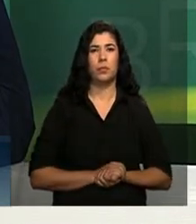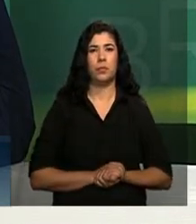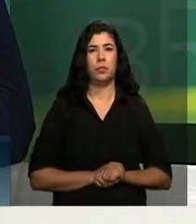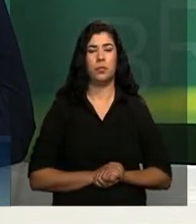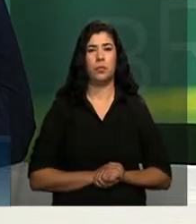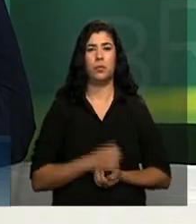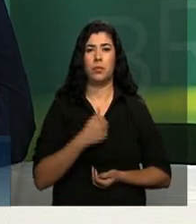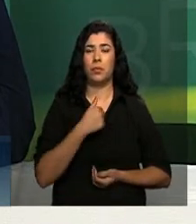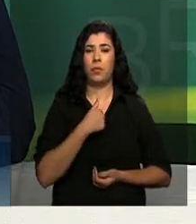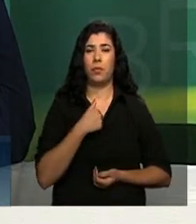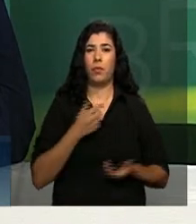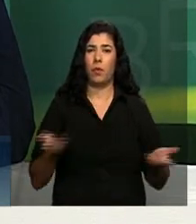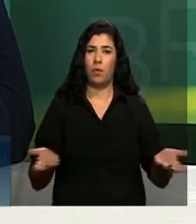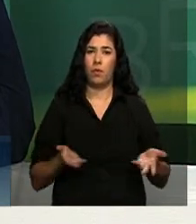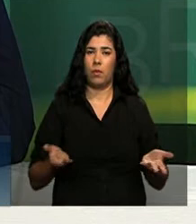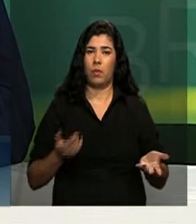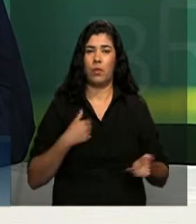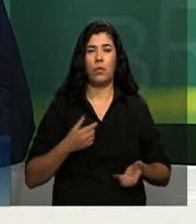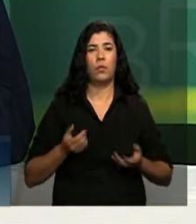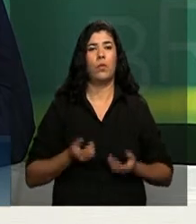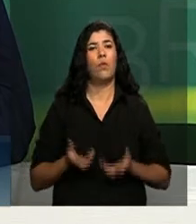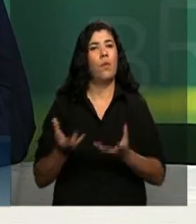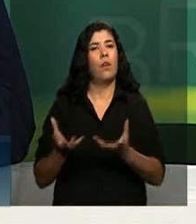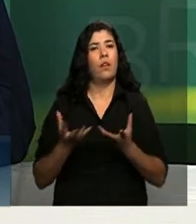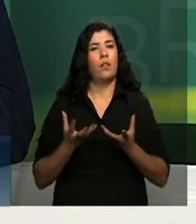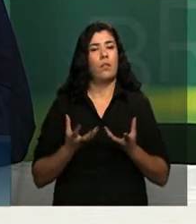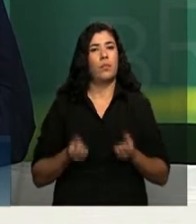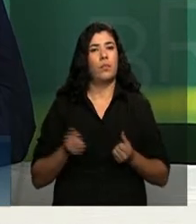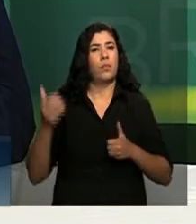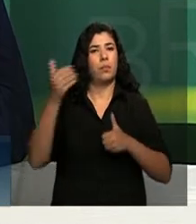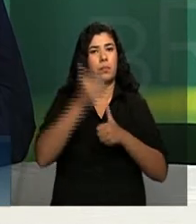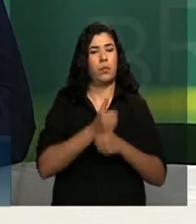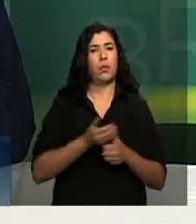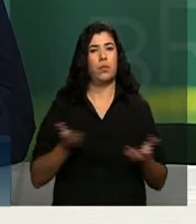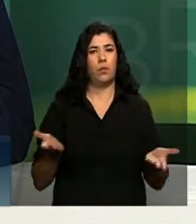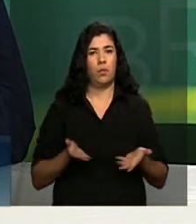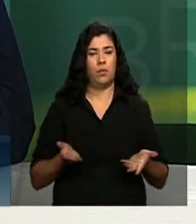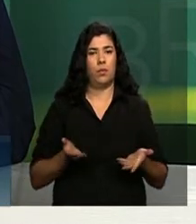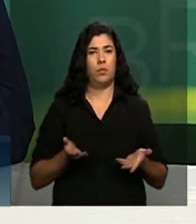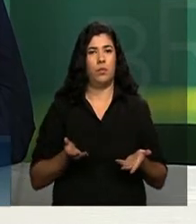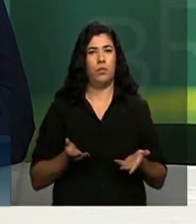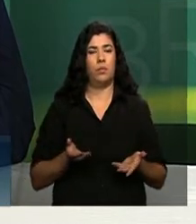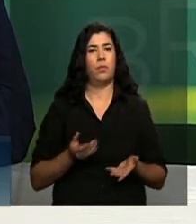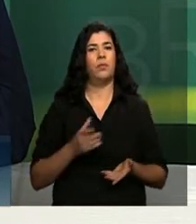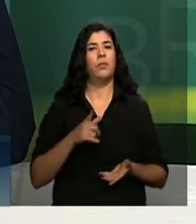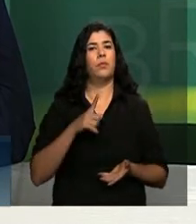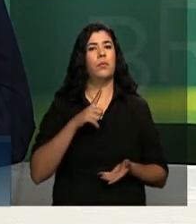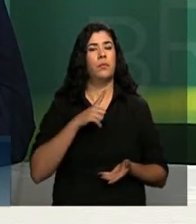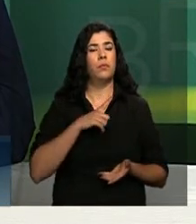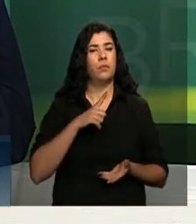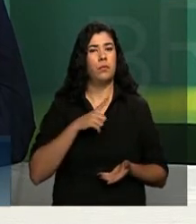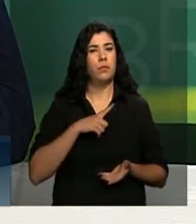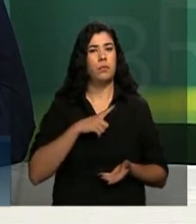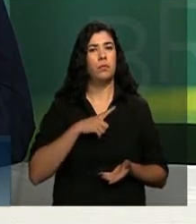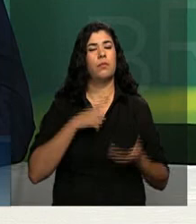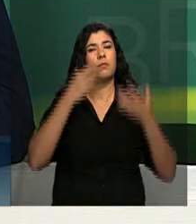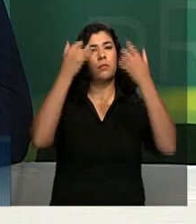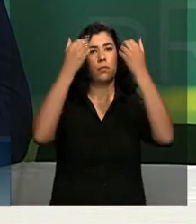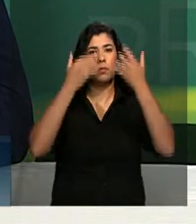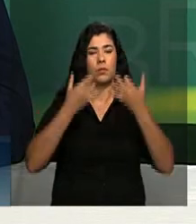eu estou aqui assumindo essa tarefa hoje, acredito nesse governo